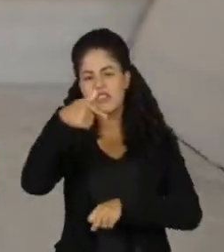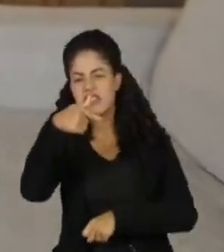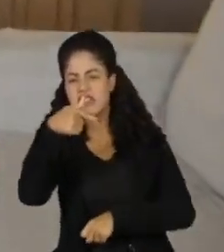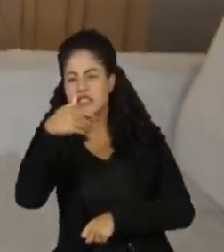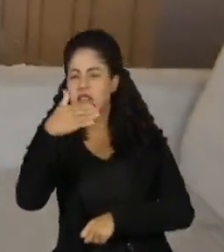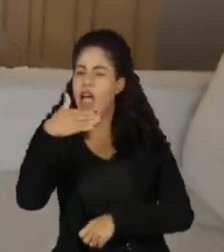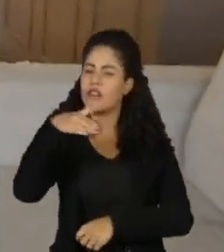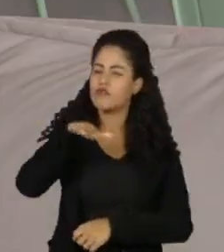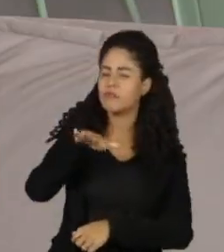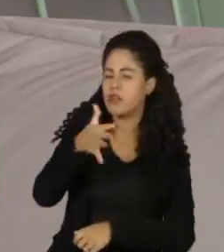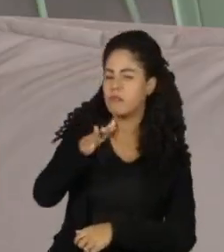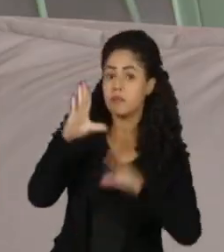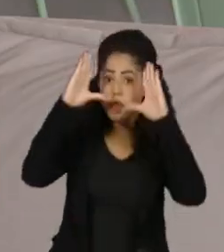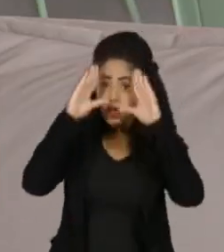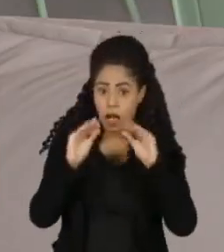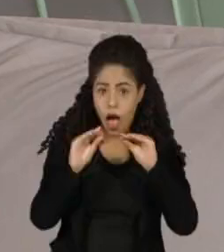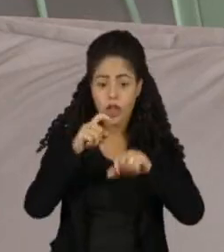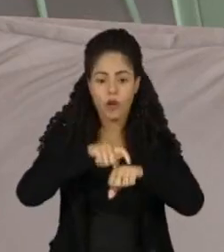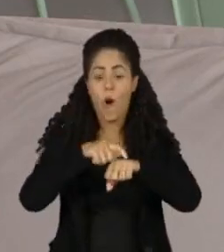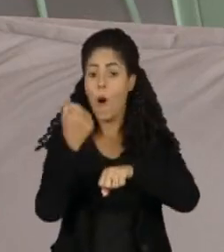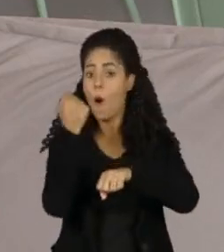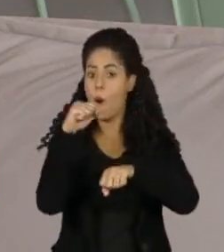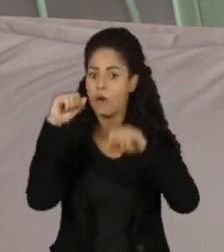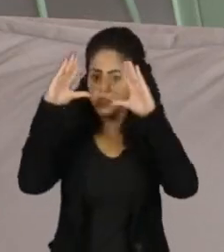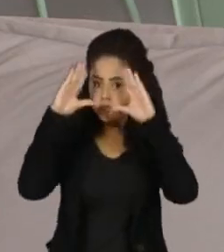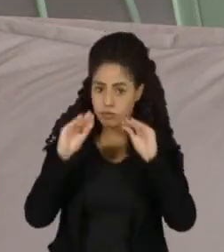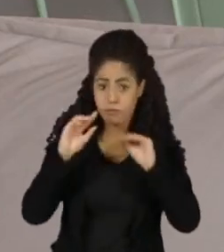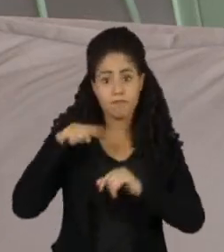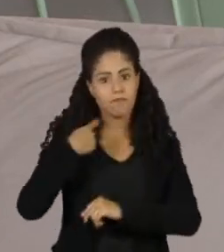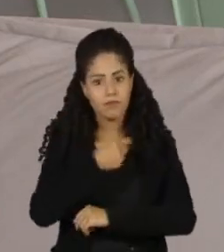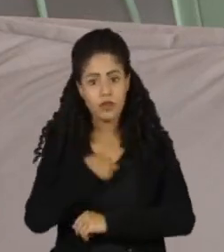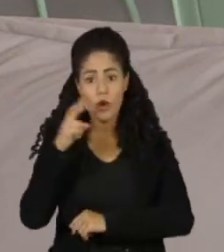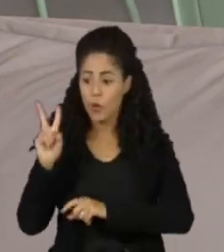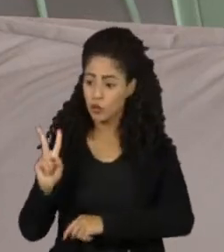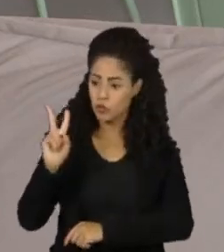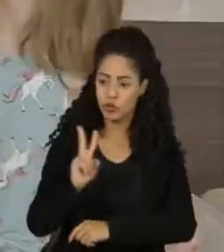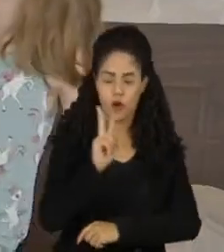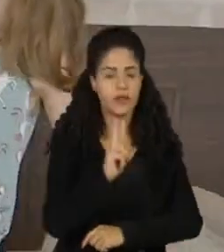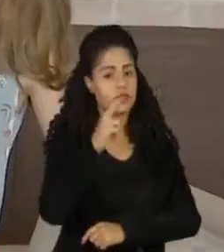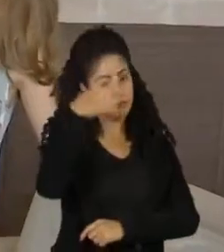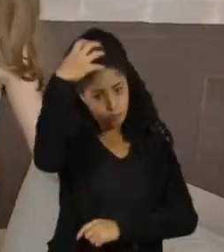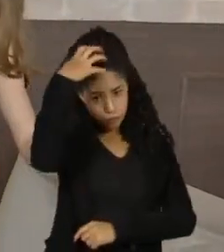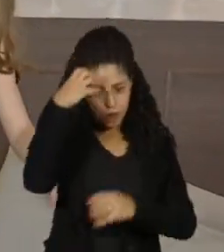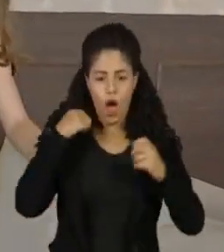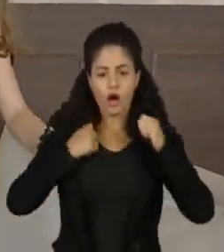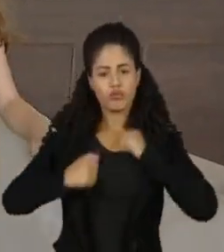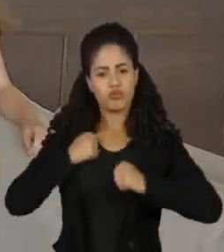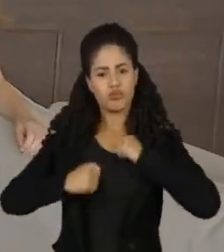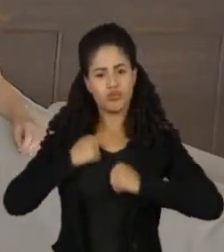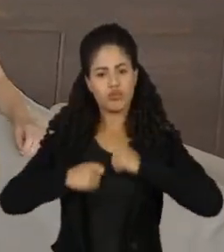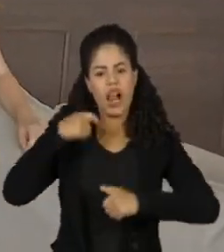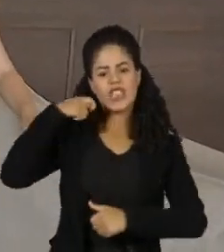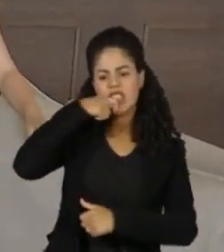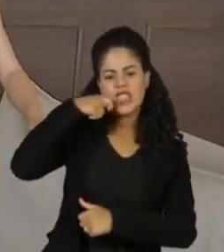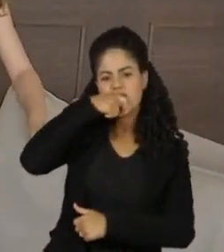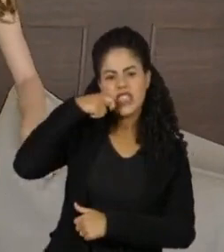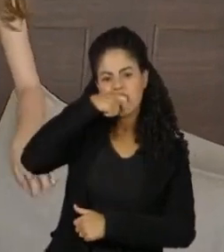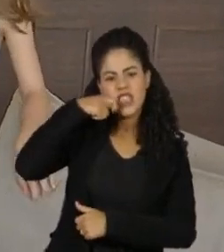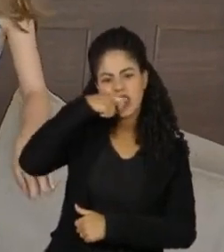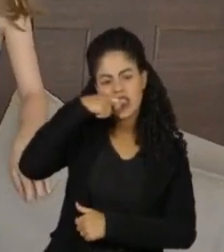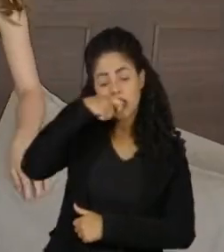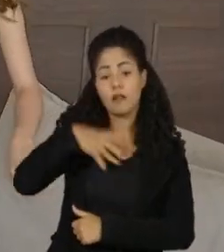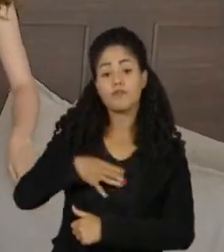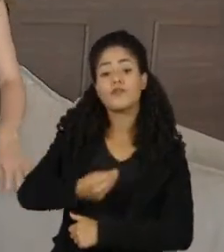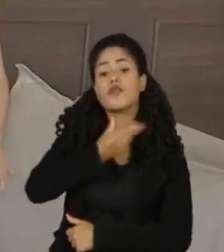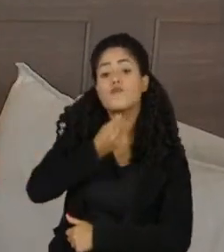e meia. E aí quando dá umas 8 horas, a gente põe os dois no banho, escova os dentes. O Valentim toma